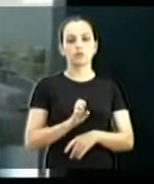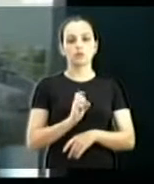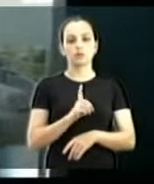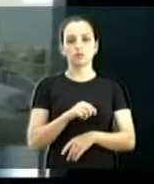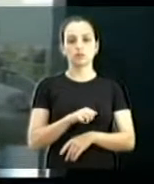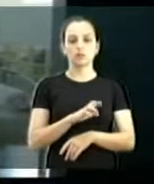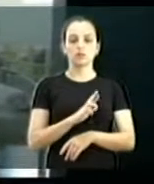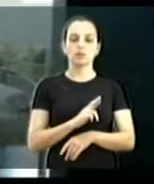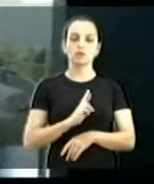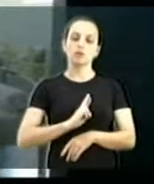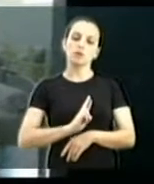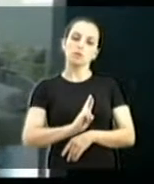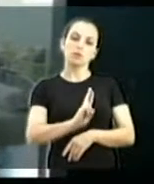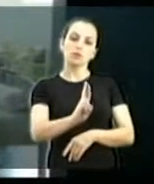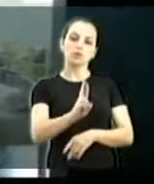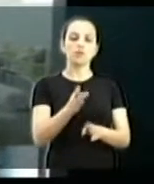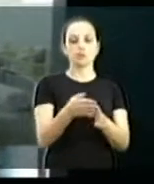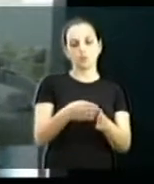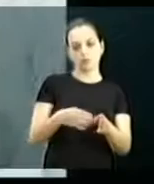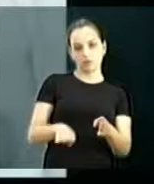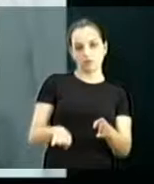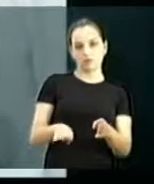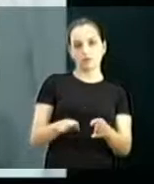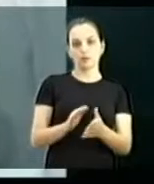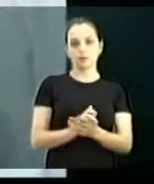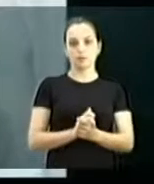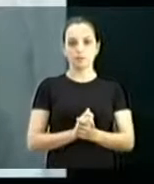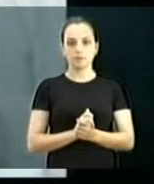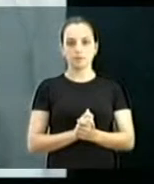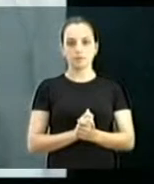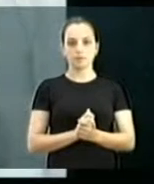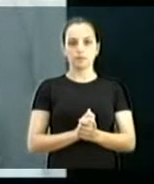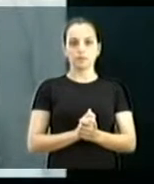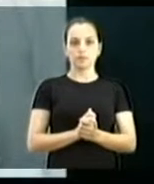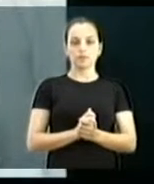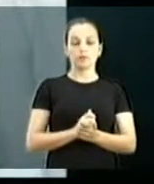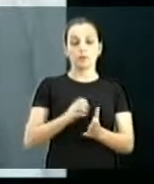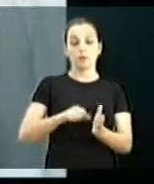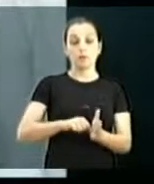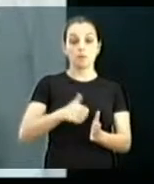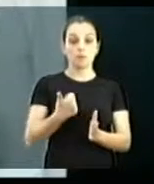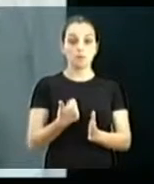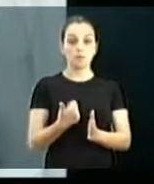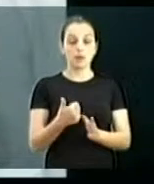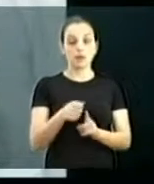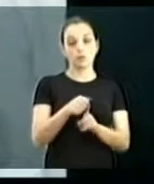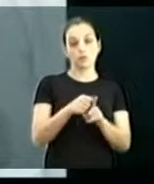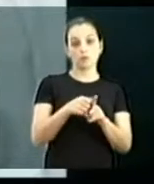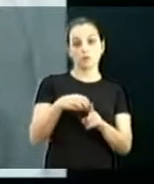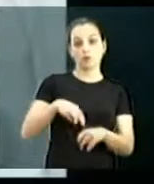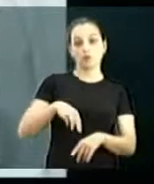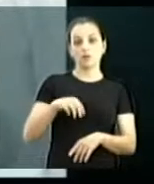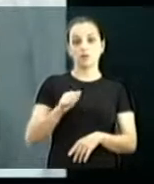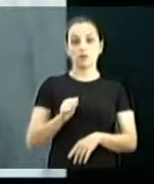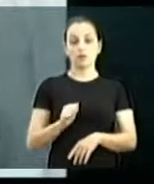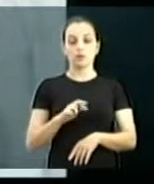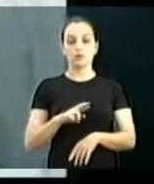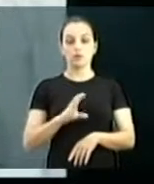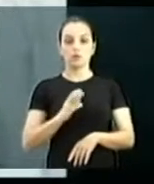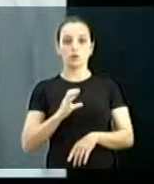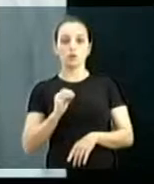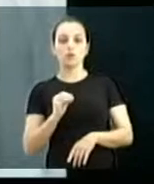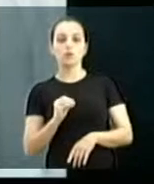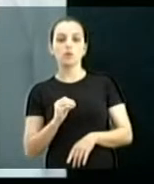representou a Câmara. Próximo. 1º de março, comparecemos no lançamento do bloco de